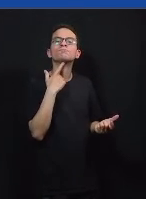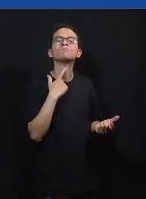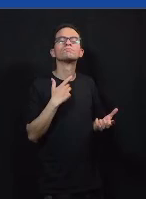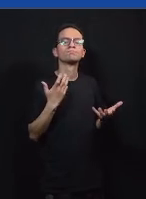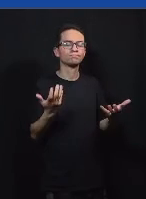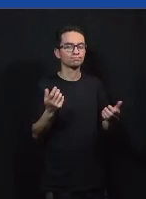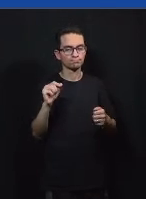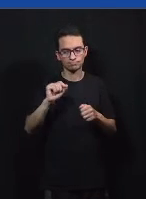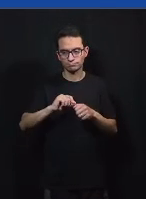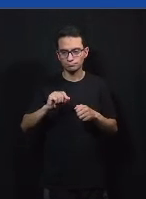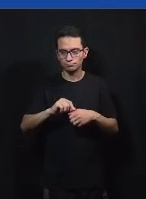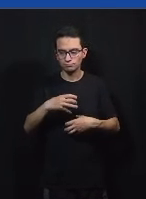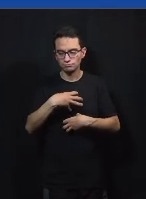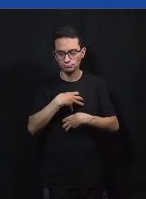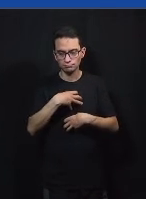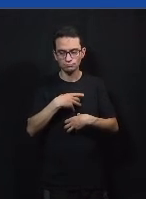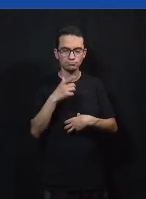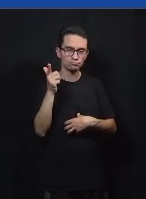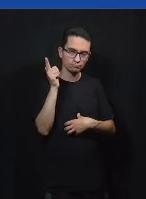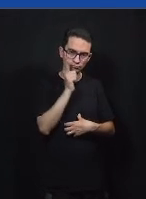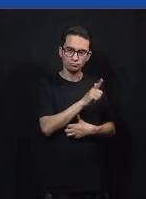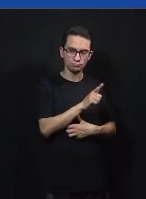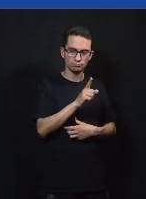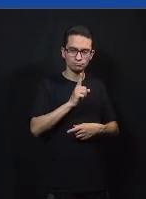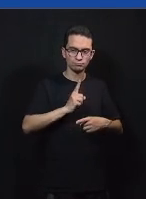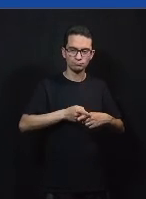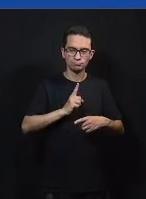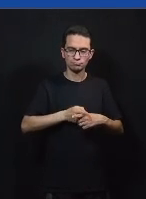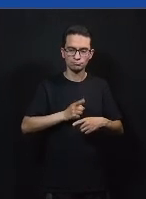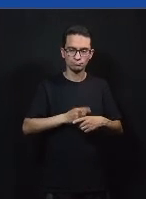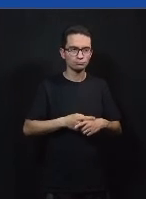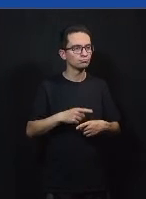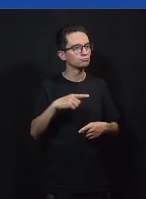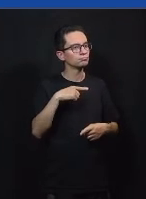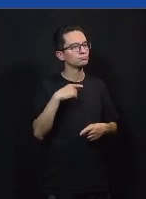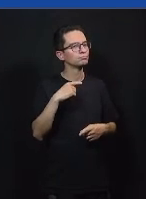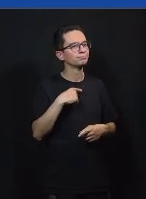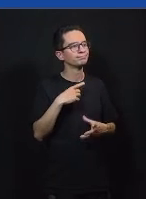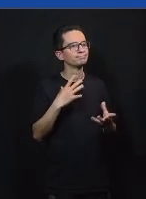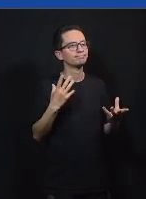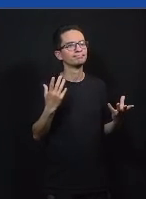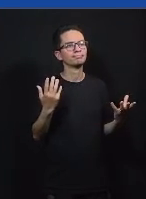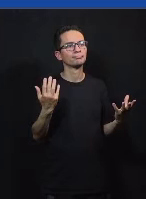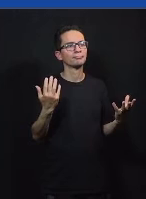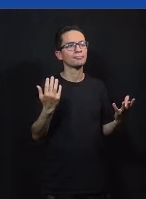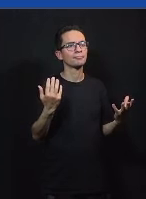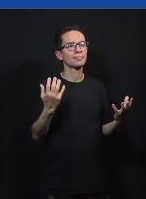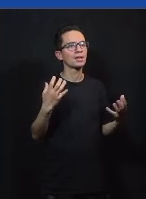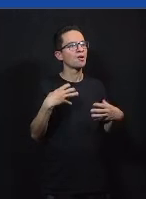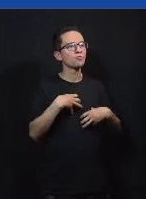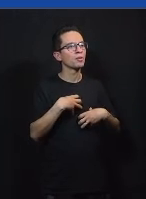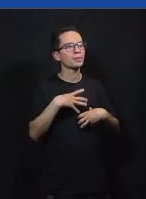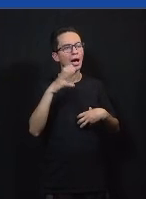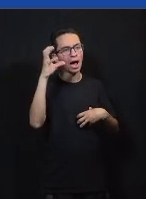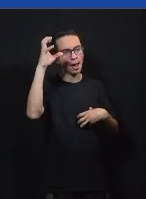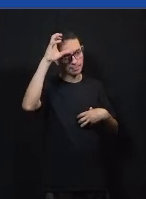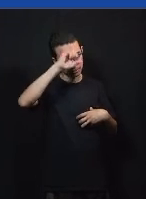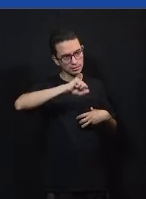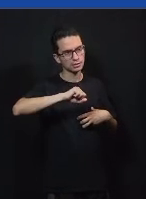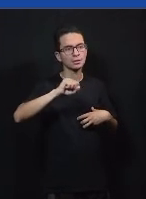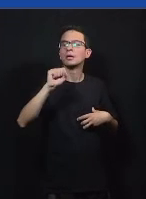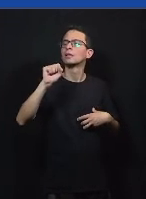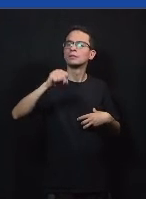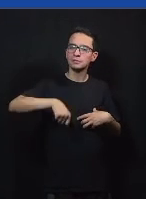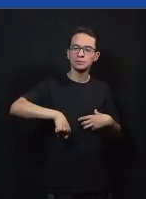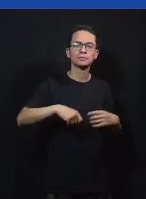posso fazer isso e às vezes é uma coisa que aqui no Brasil a gente não sente tanto mas a gente tem um pouco uma apatia apreendida enfim muitos anos de